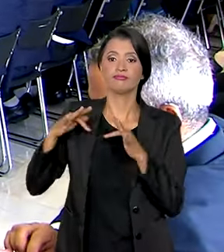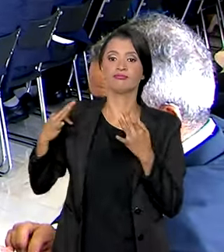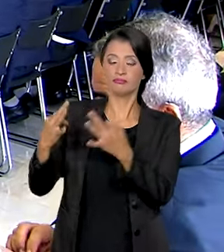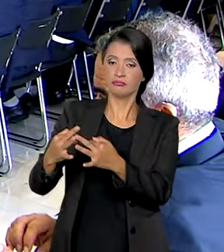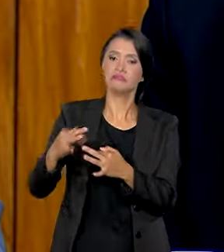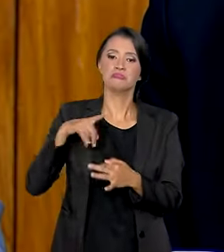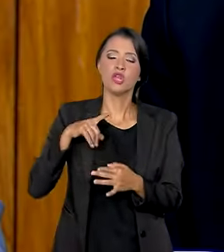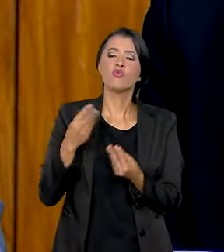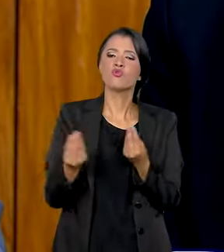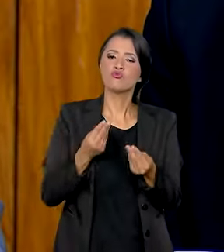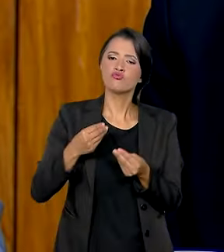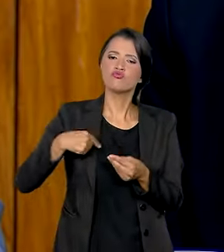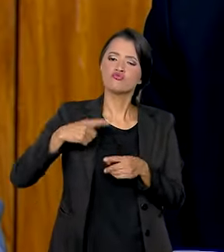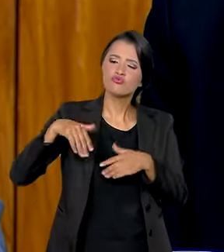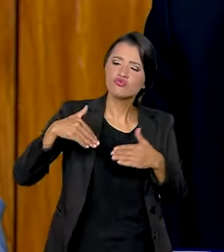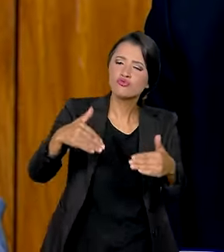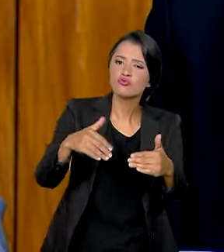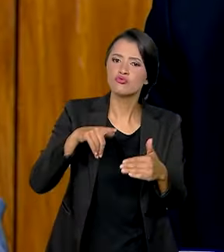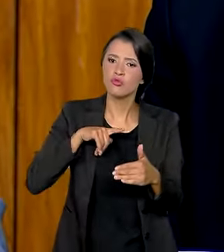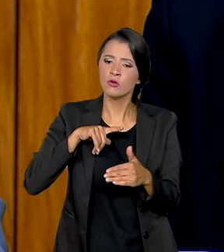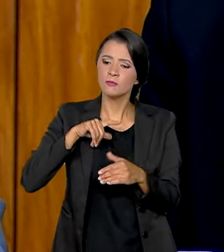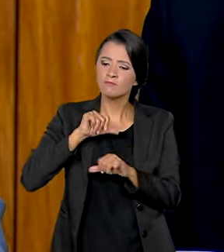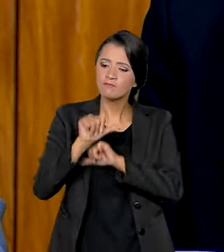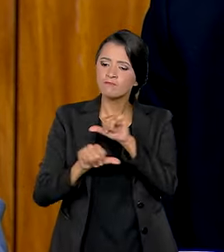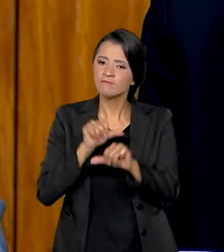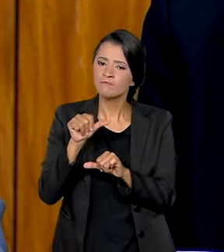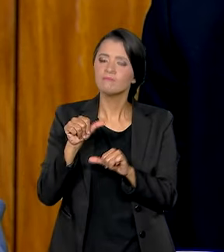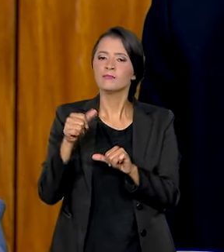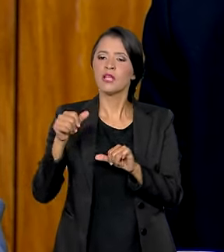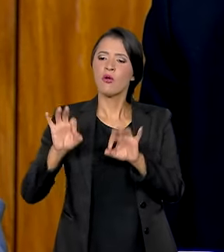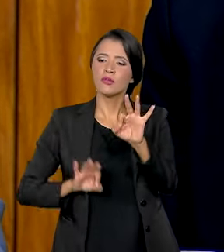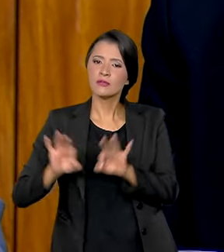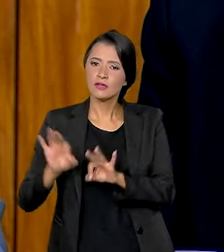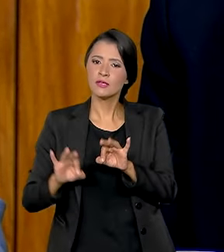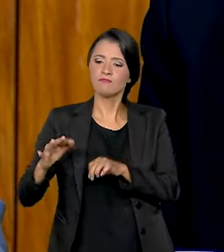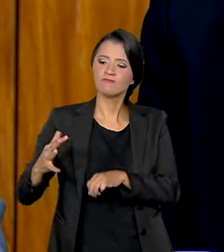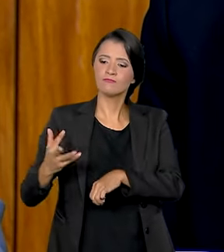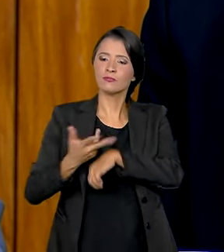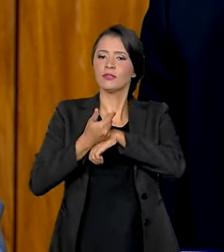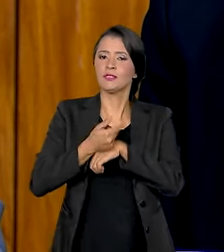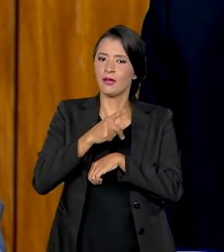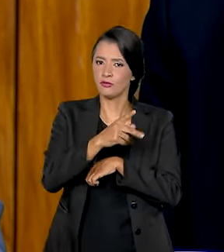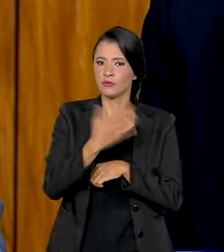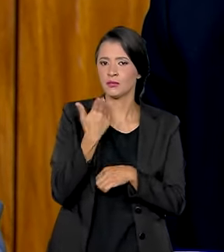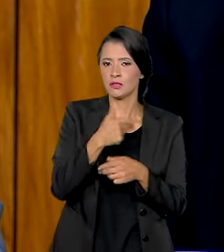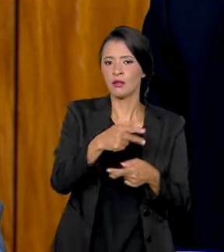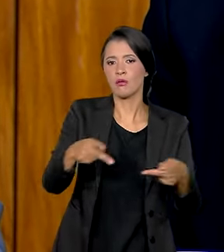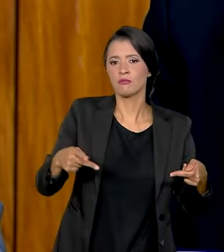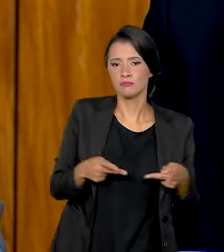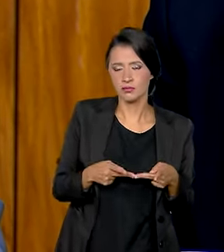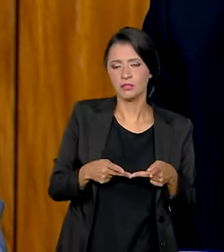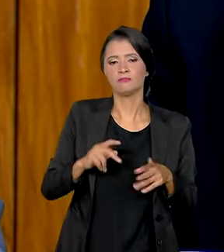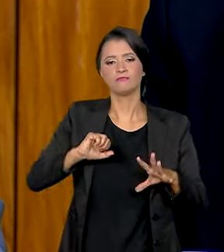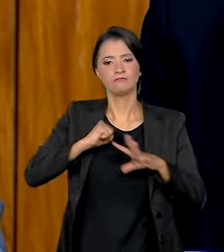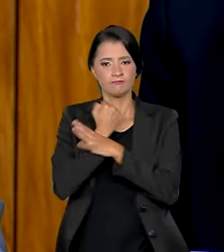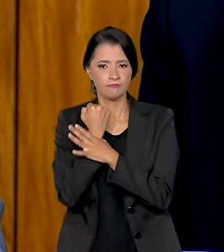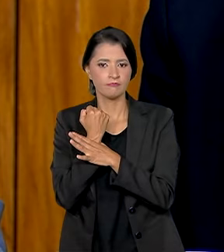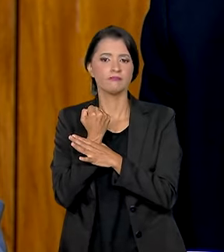escolar foi, aos poucos, provocando mudanças estruturais na qualidade das refeições,